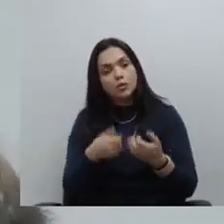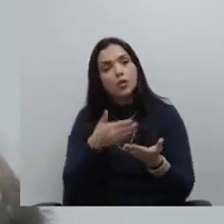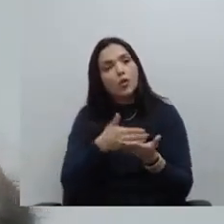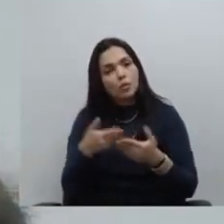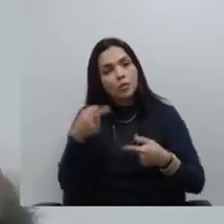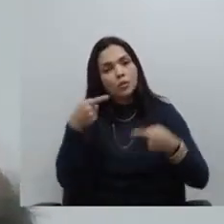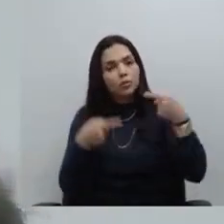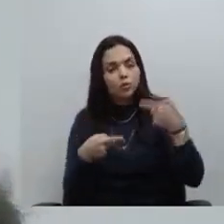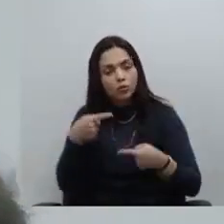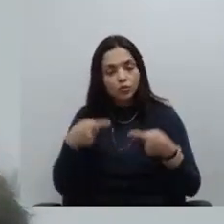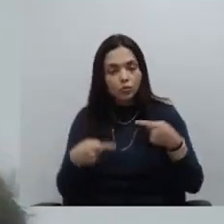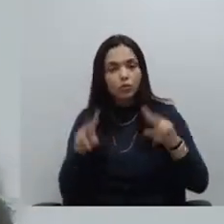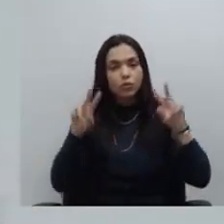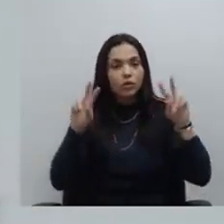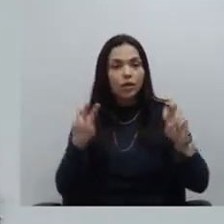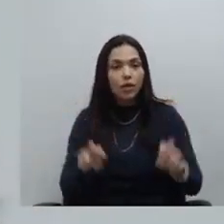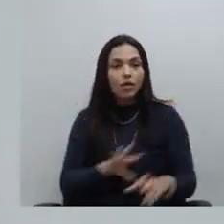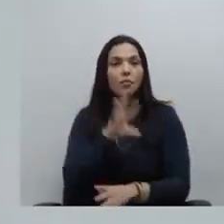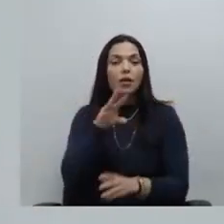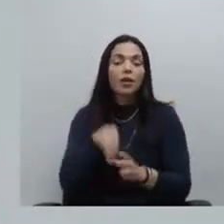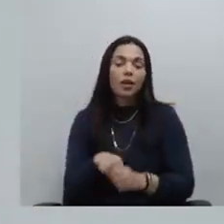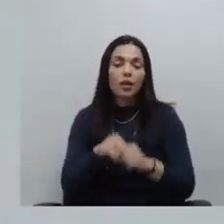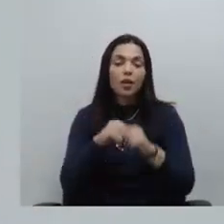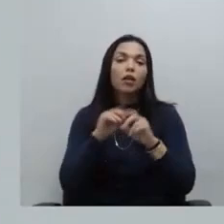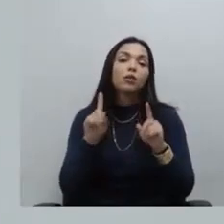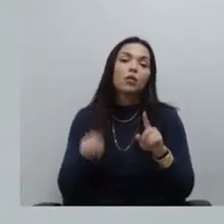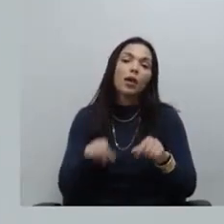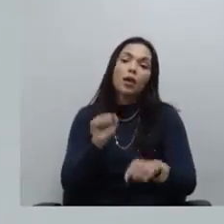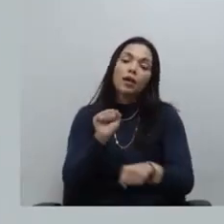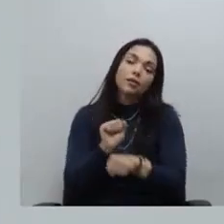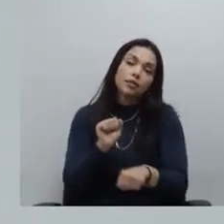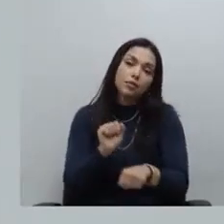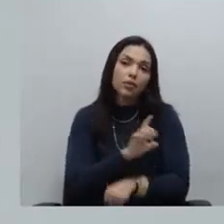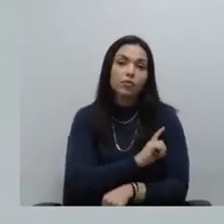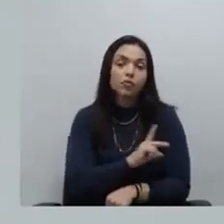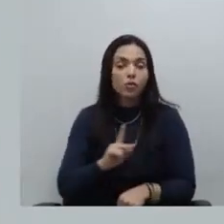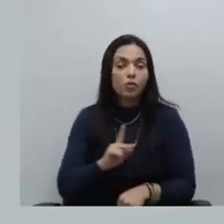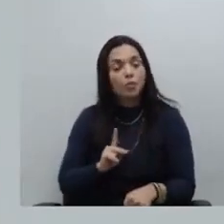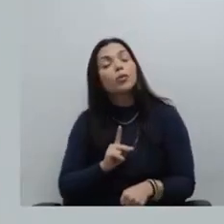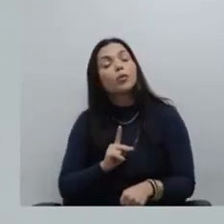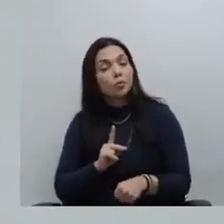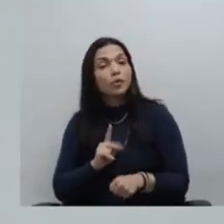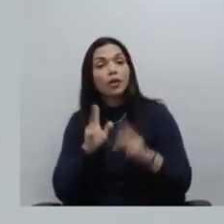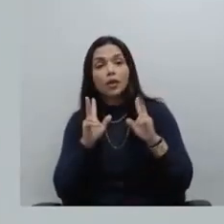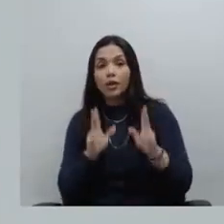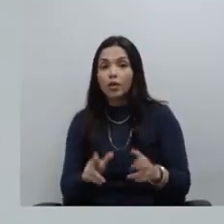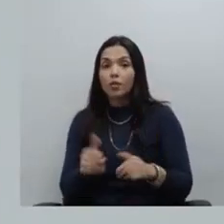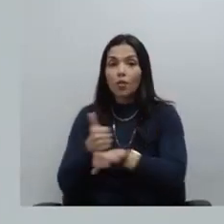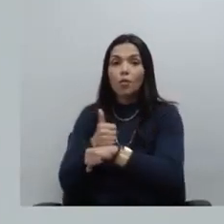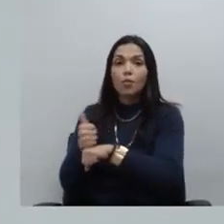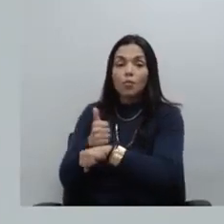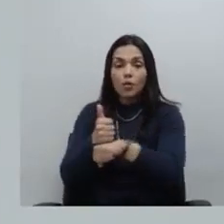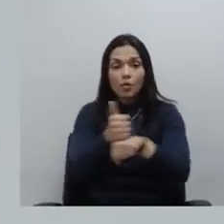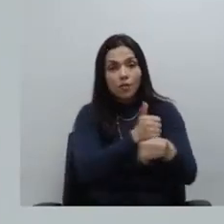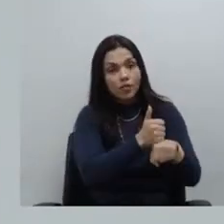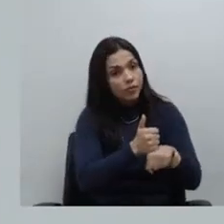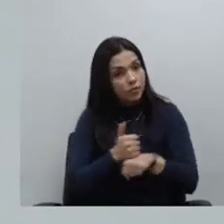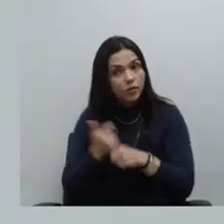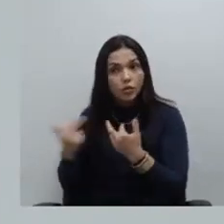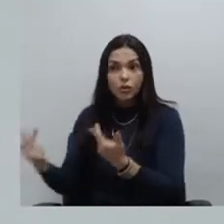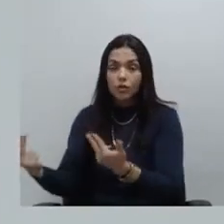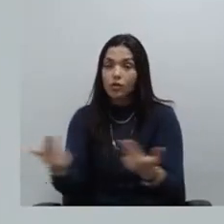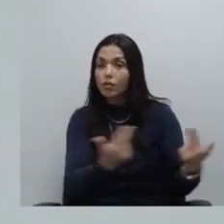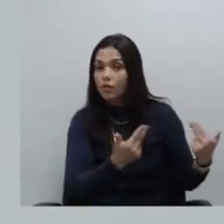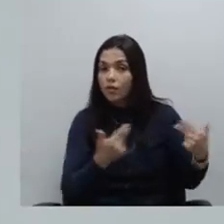internas que dependem apenas da defensoria pública como as outras carreiras fazem como as outras carreiras aqui do Estado de São Paulo como as outras